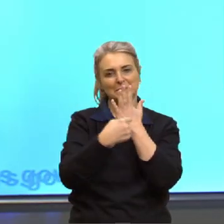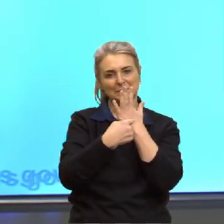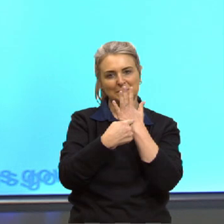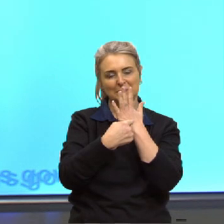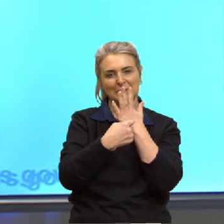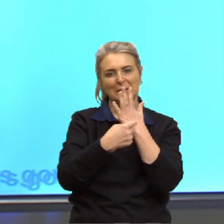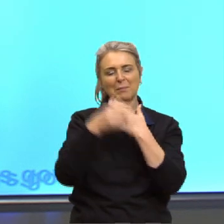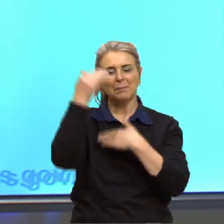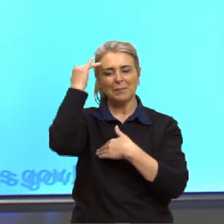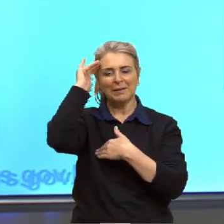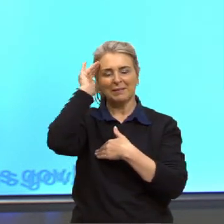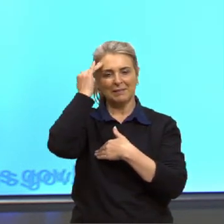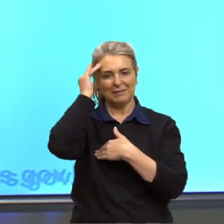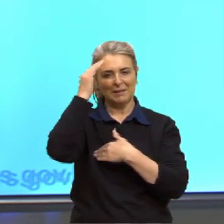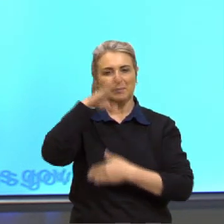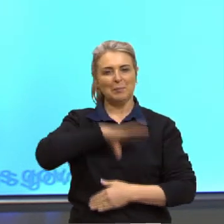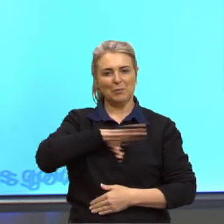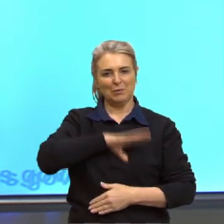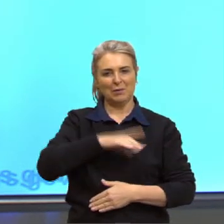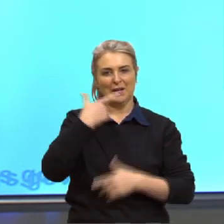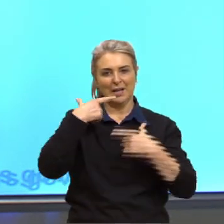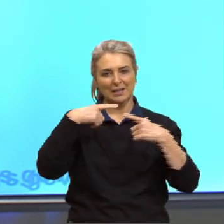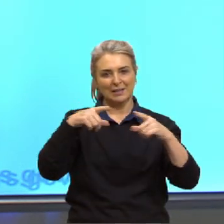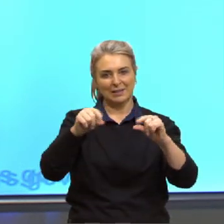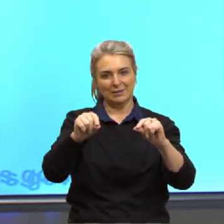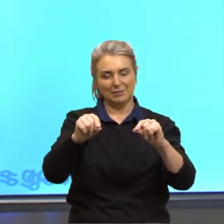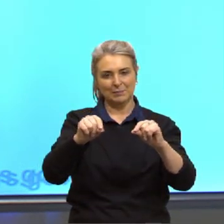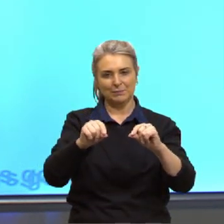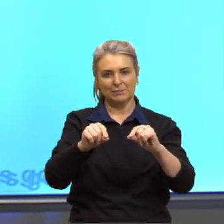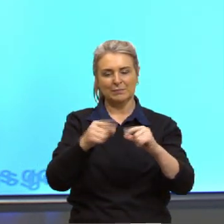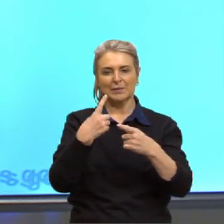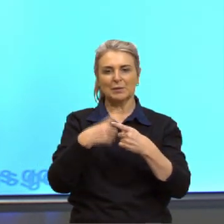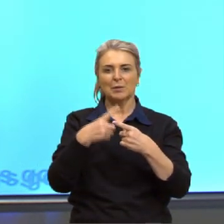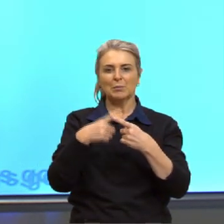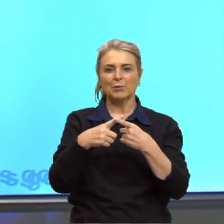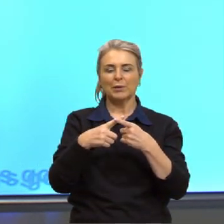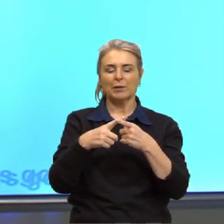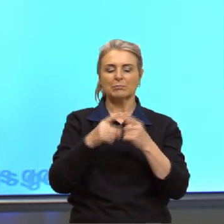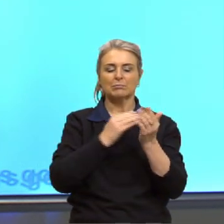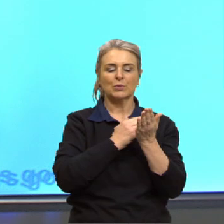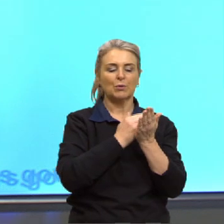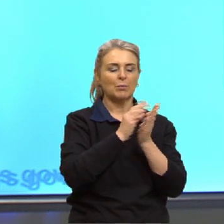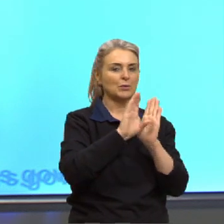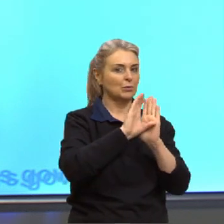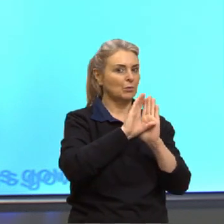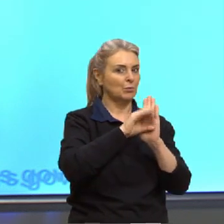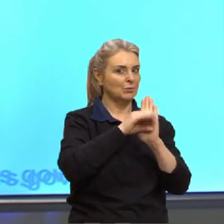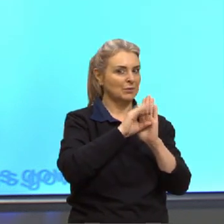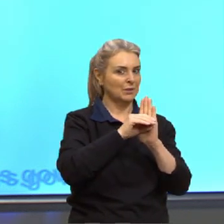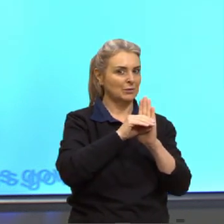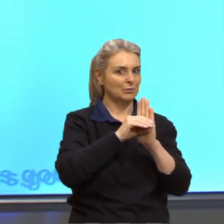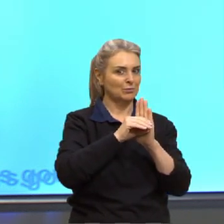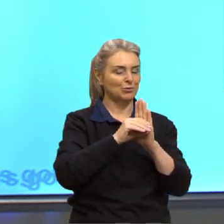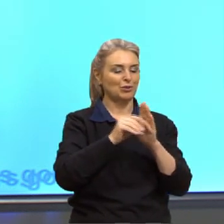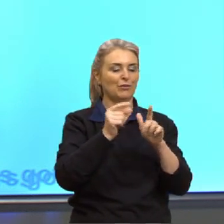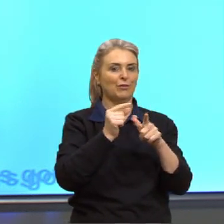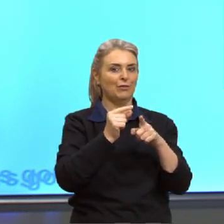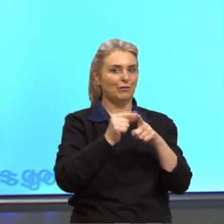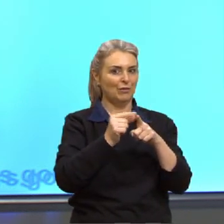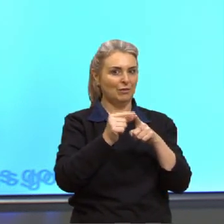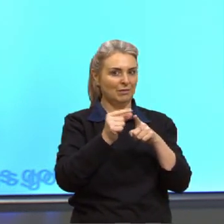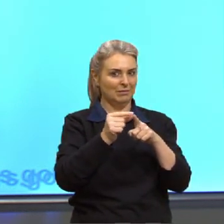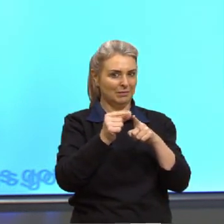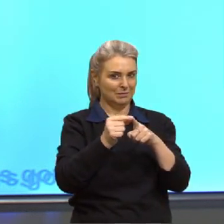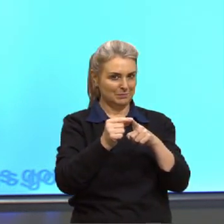a gente entender português. Por quê? Passamos pelos conceitos de fonética, passamos pelos